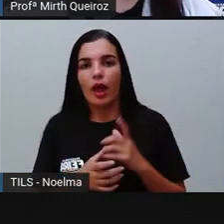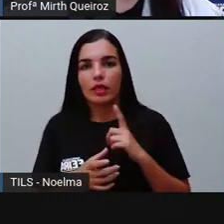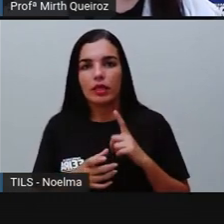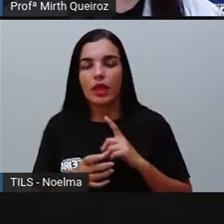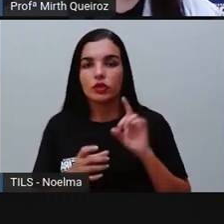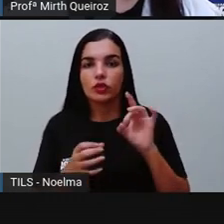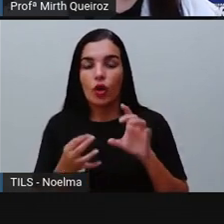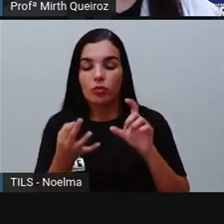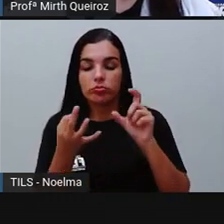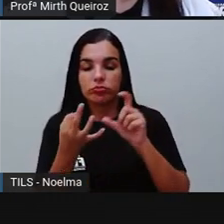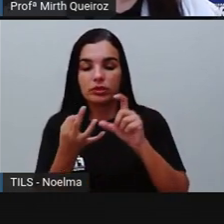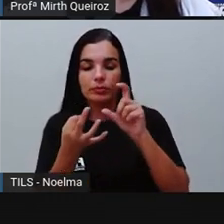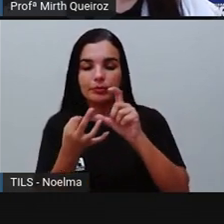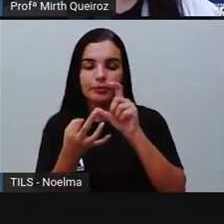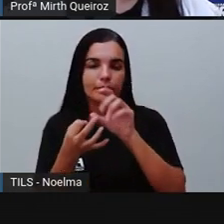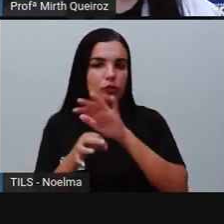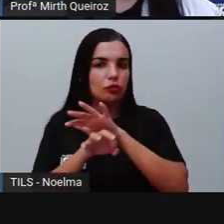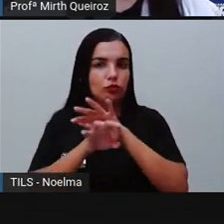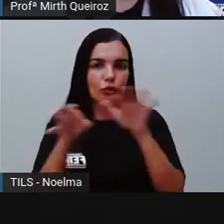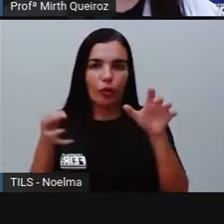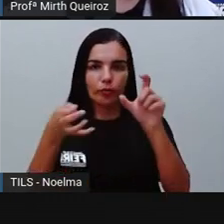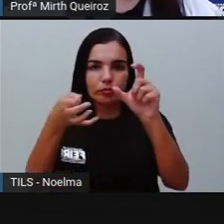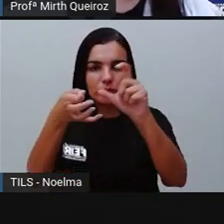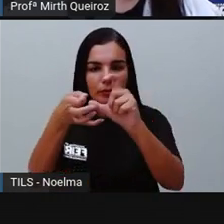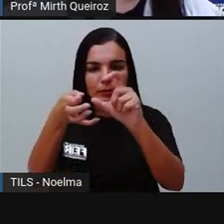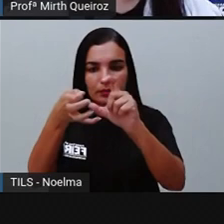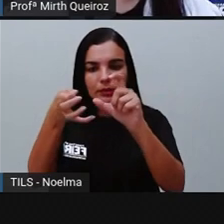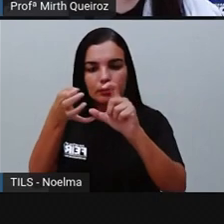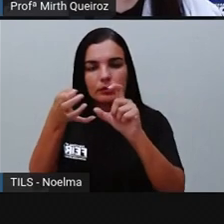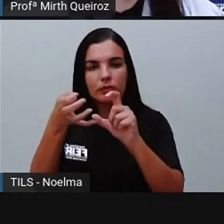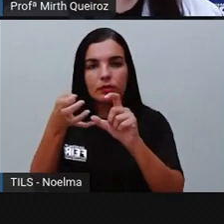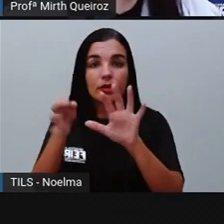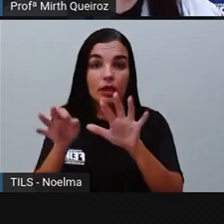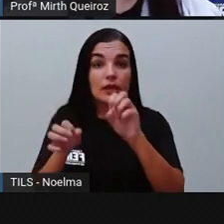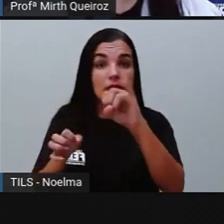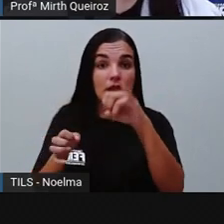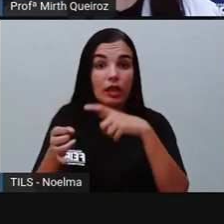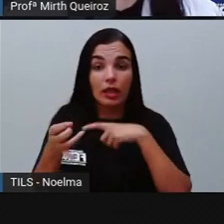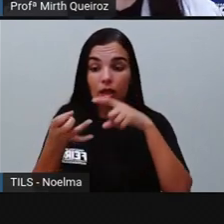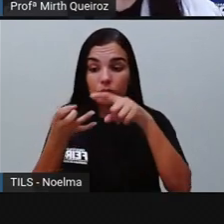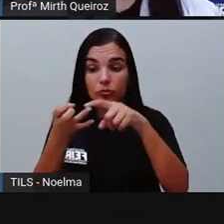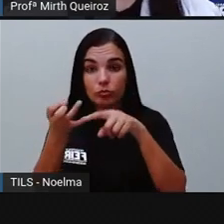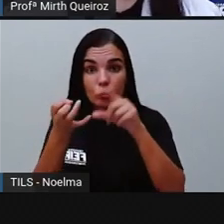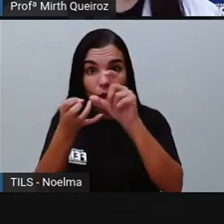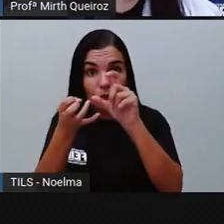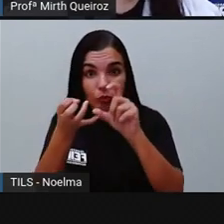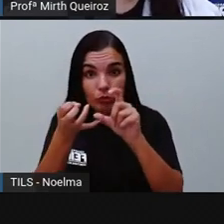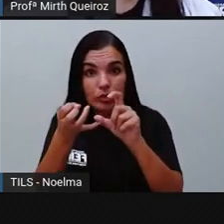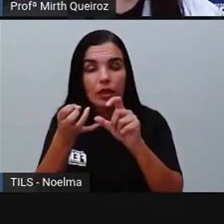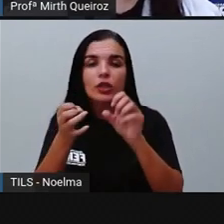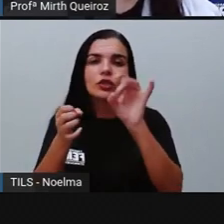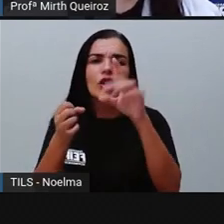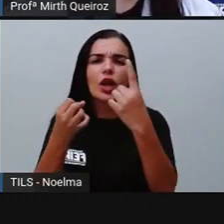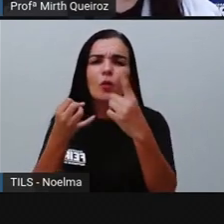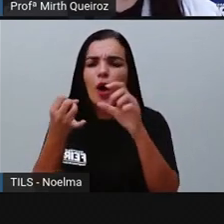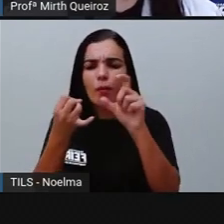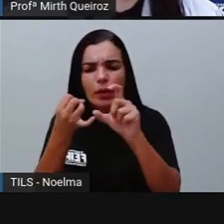só vamos analisar as três últimas sílabas. A pró só tem duas sílabas, dá para analisar. Só tem uma, dá para analisar, certo?